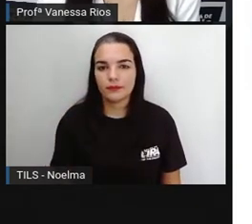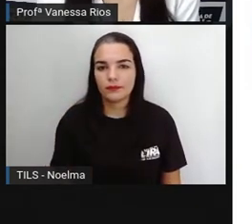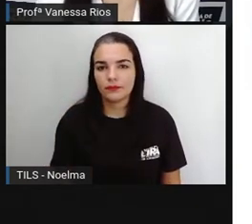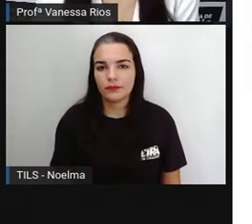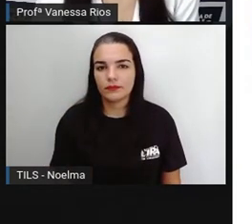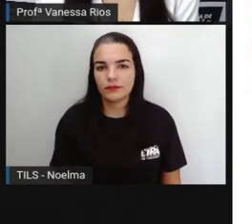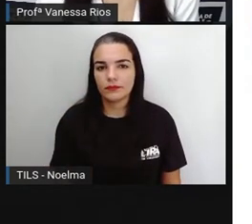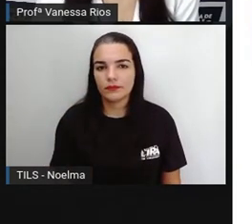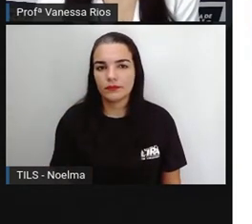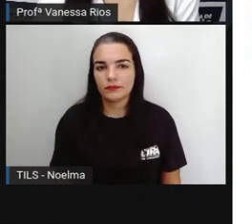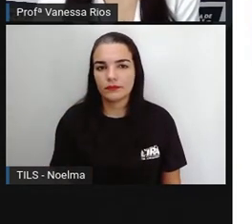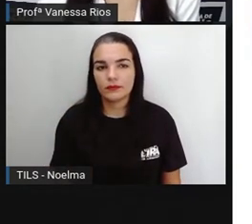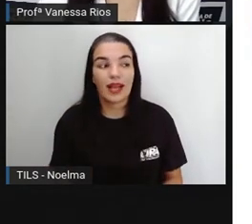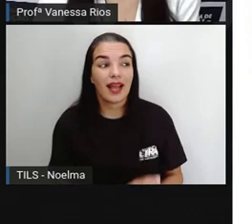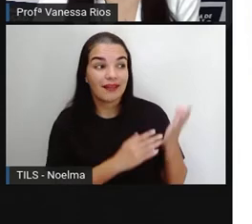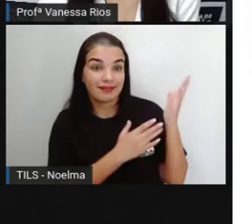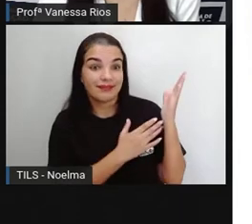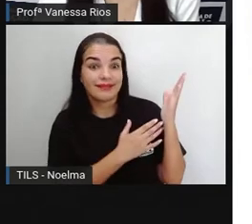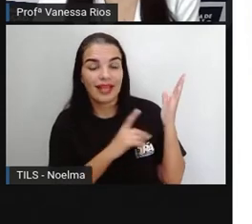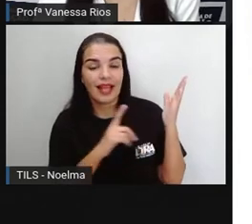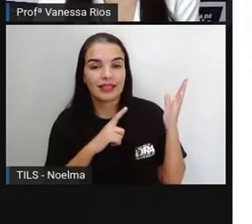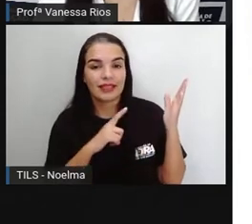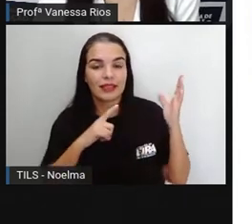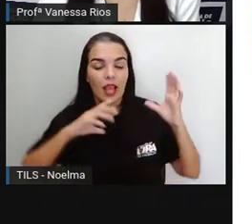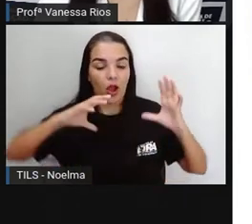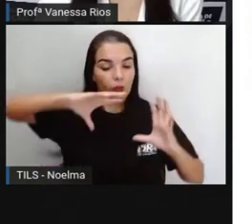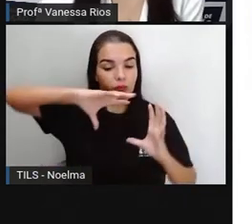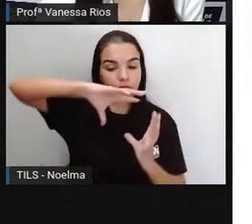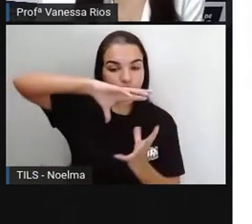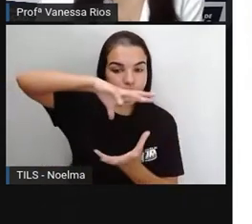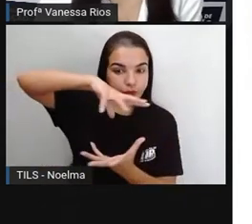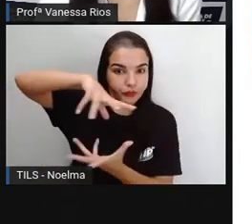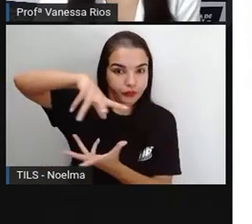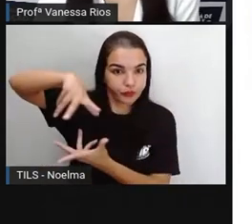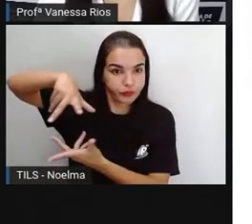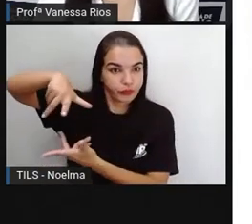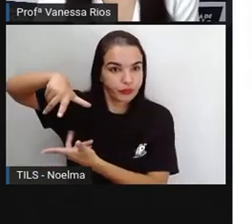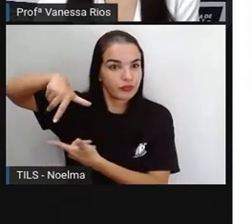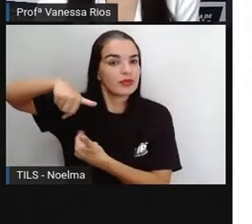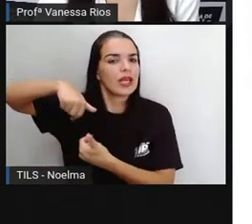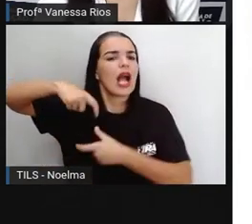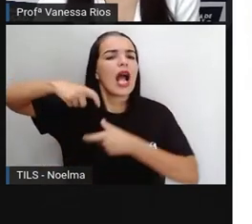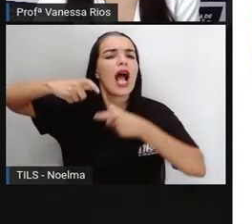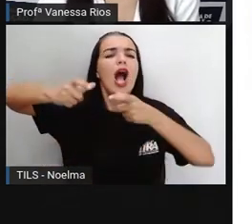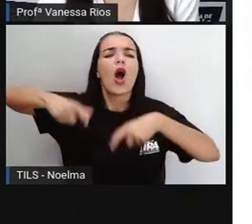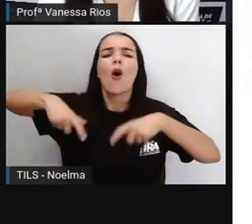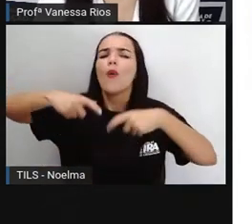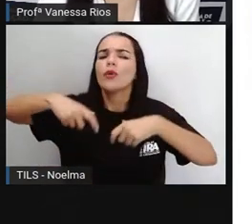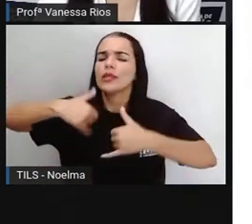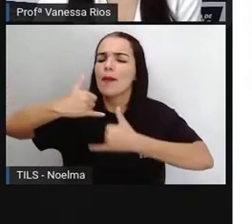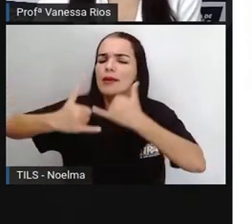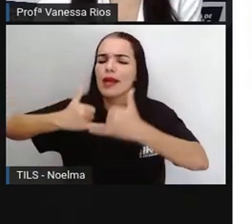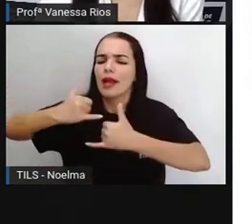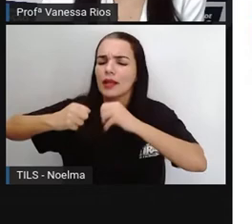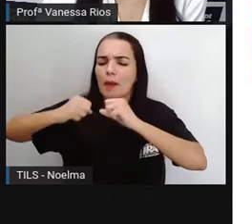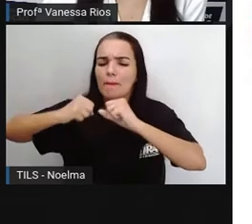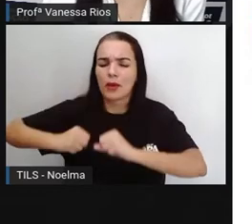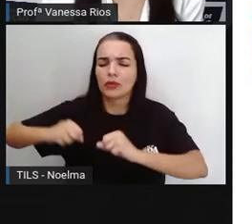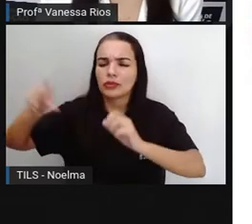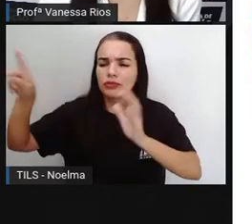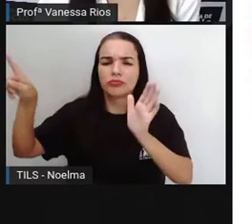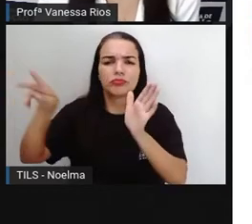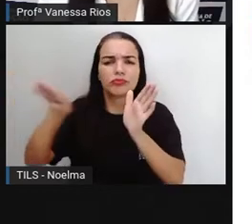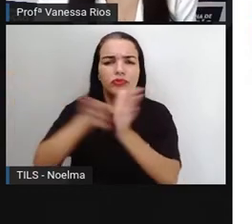E aí, com a própria coloca essa imagem, para a gente lembrar aí de onde as brincadeiras elas podem ter vindo quando a gente fala das